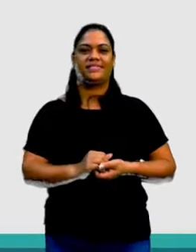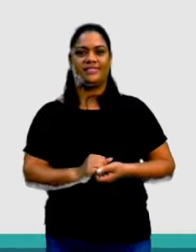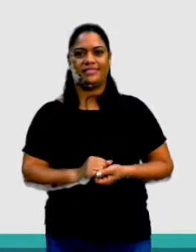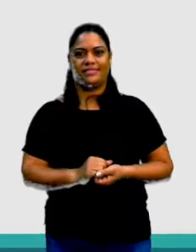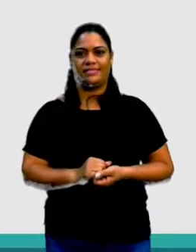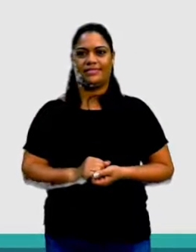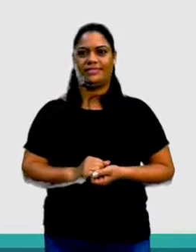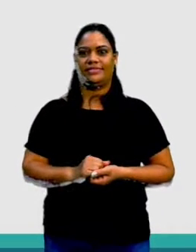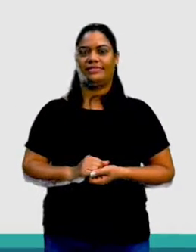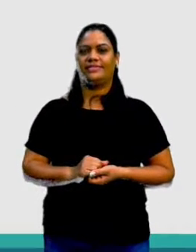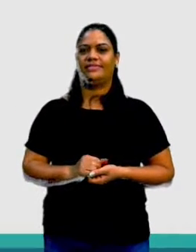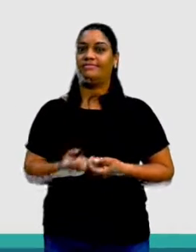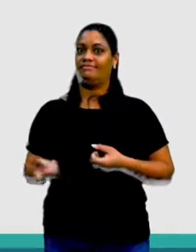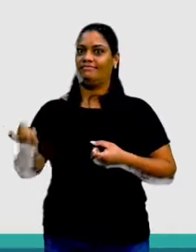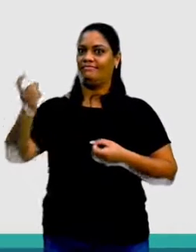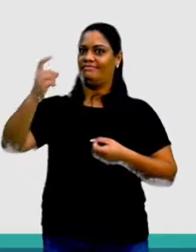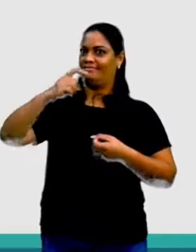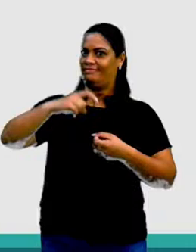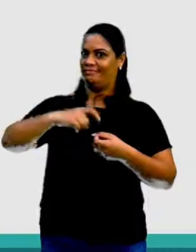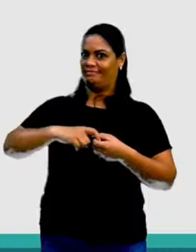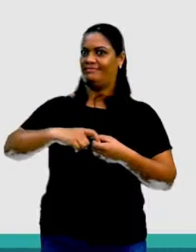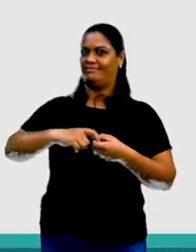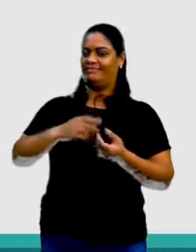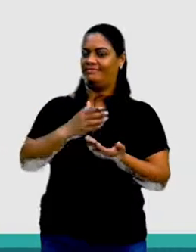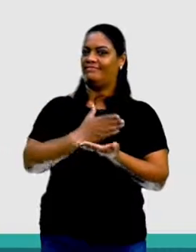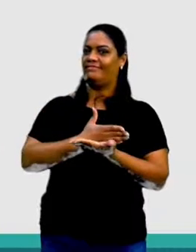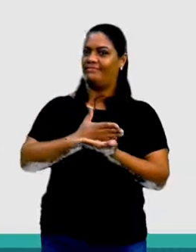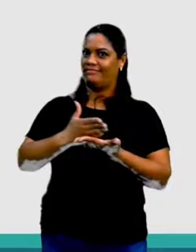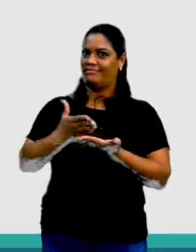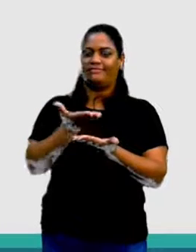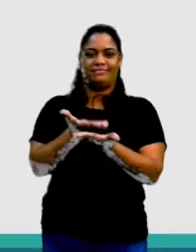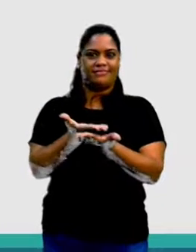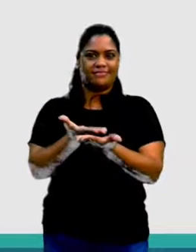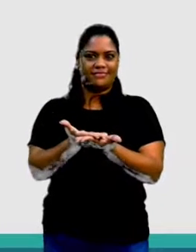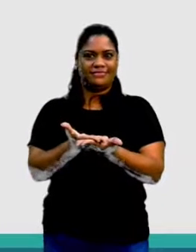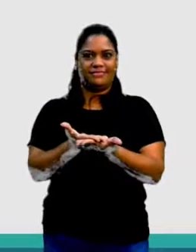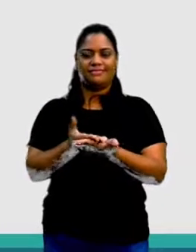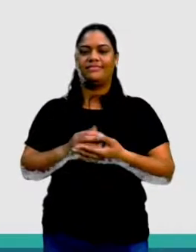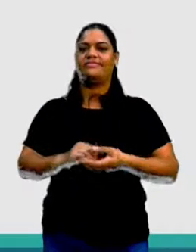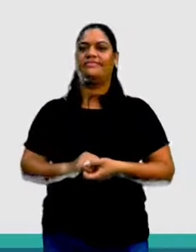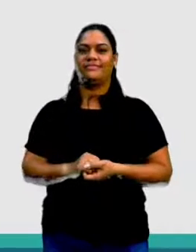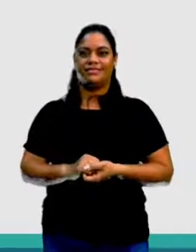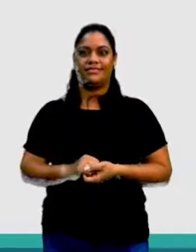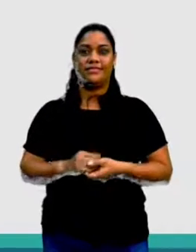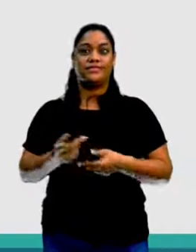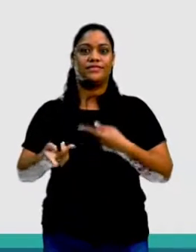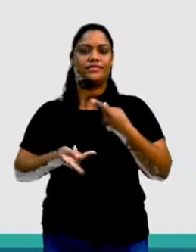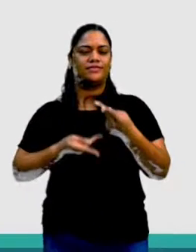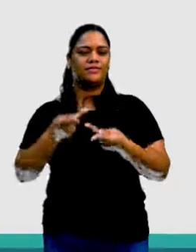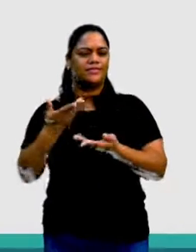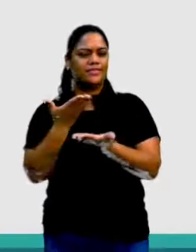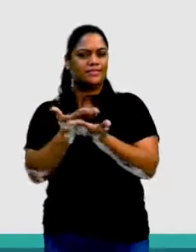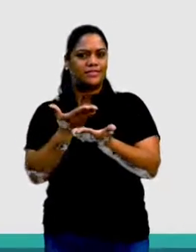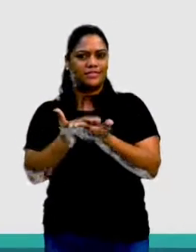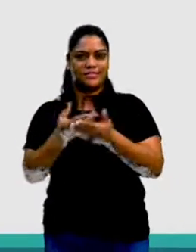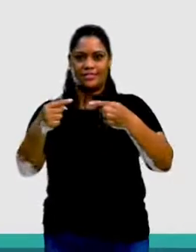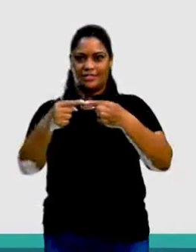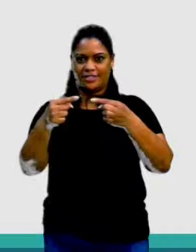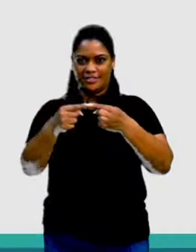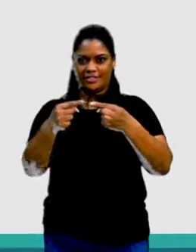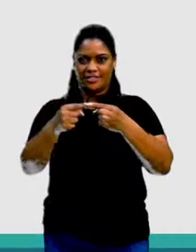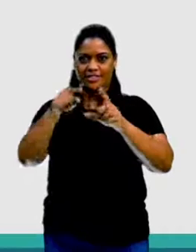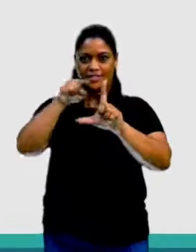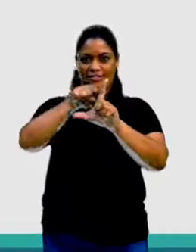recomeçar nossas aulas, a gente vai falar um pouquinho sobre a relação que exige entre ângulos